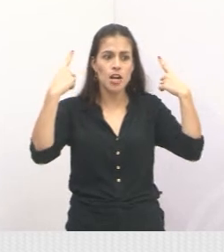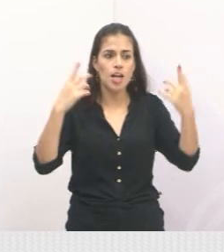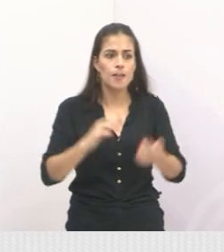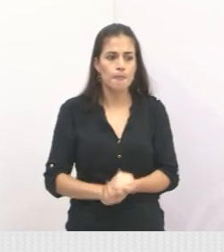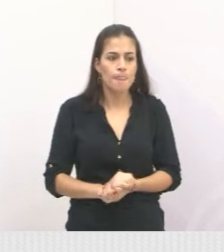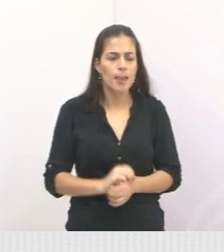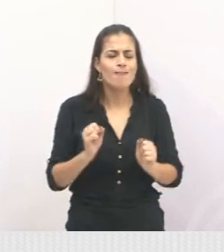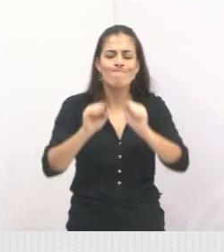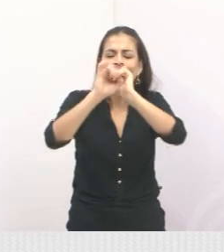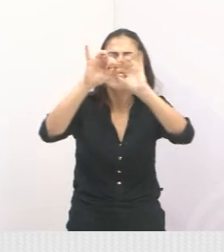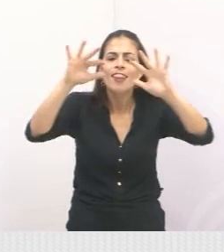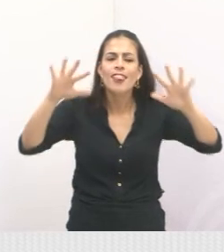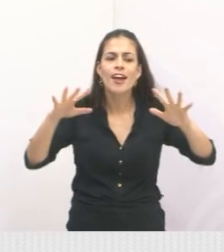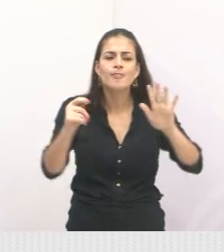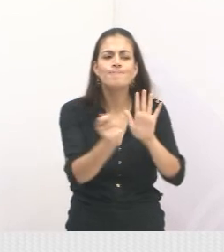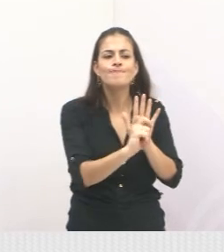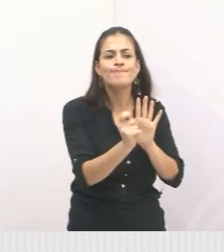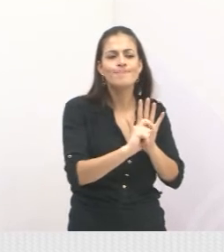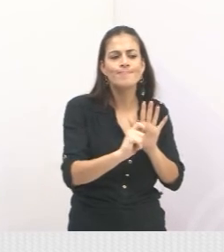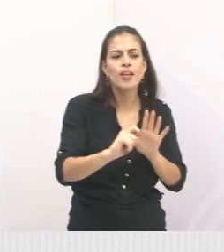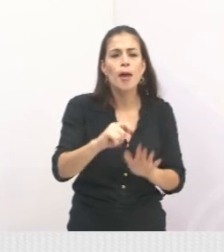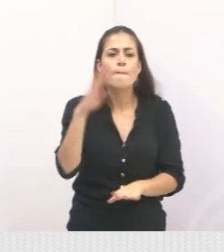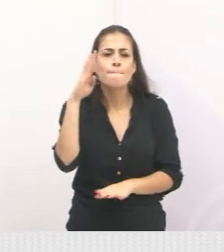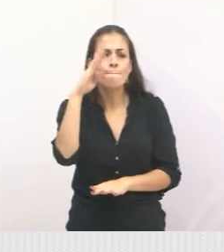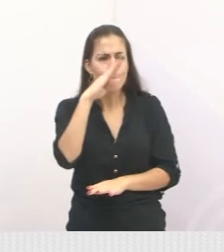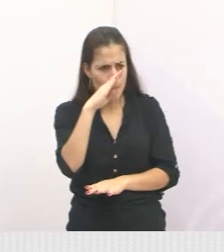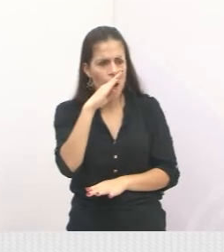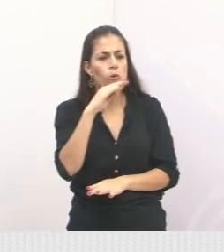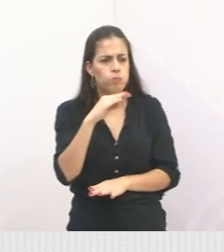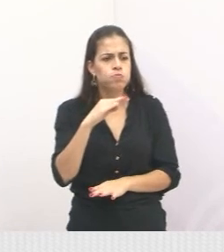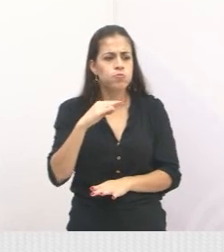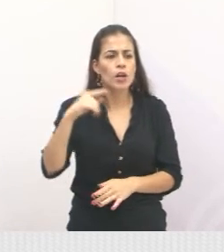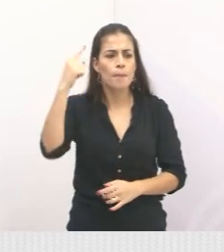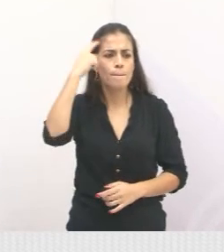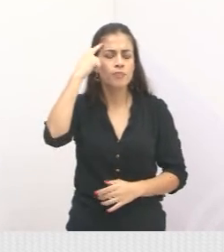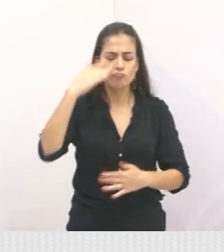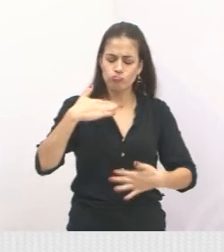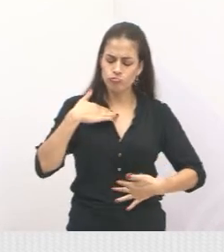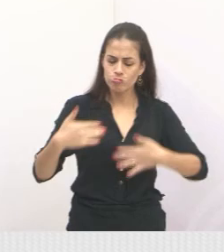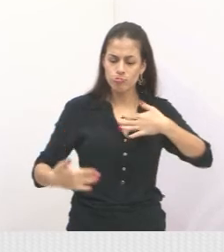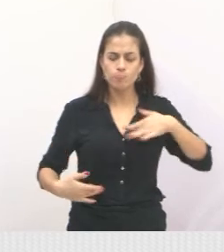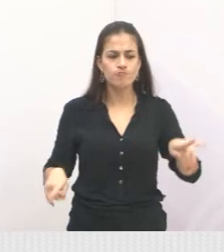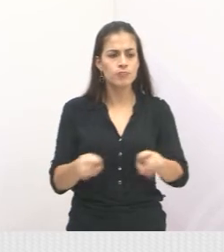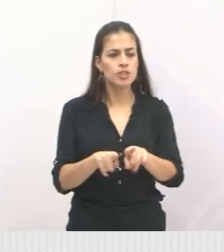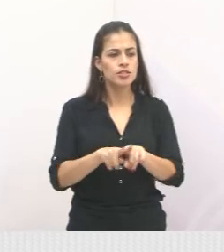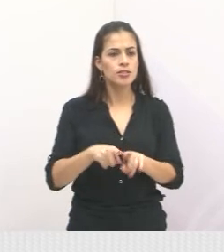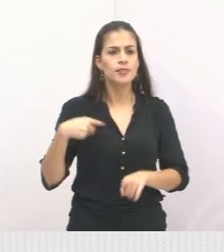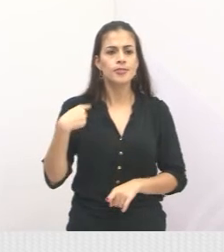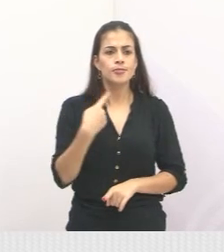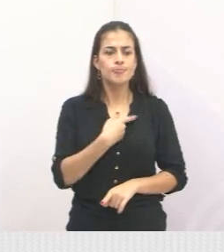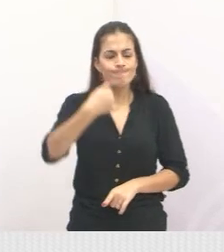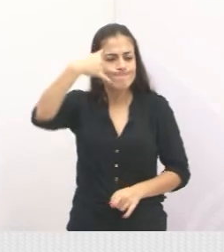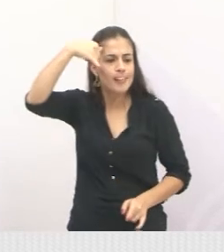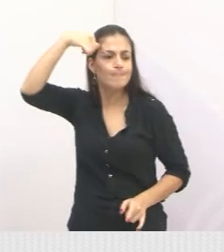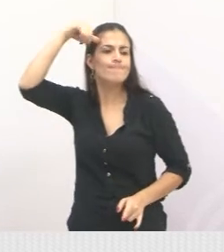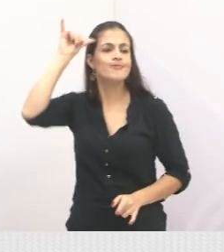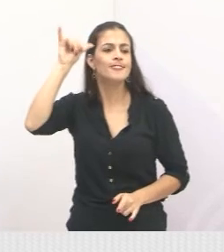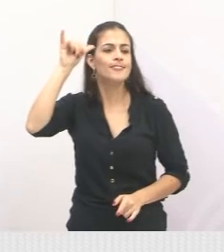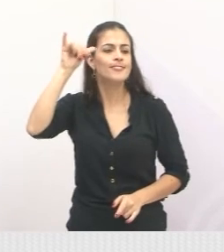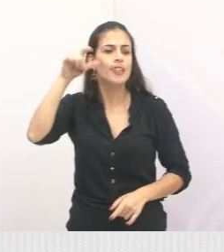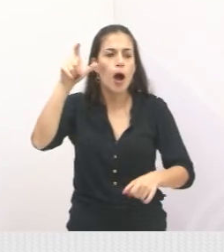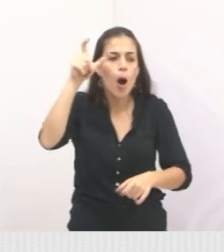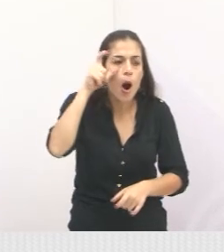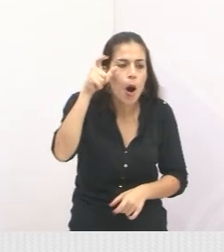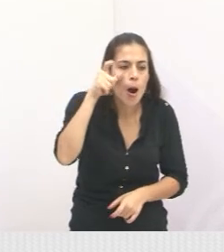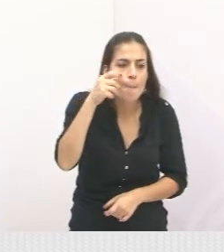que as drogas fazem mal para a mente e para o nosso corpo, então só nos cabe evitar a curiosidade.